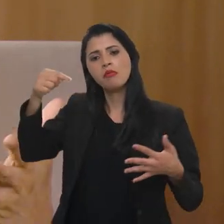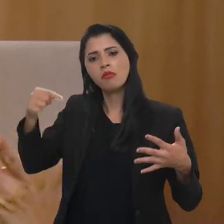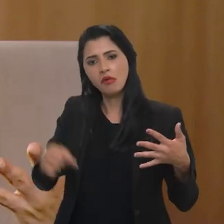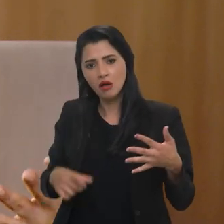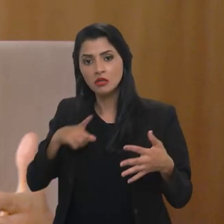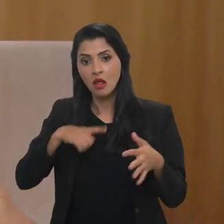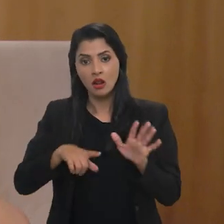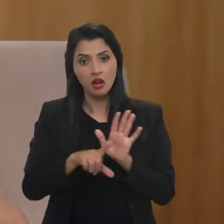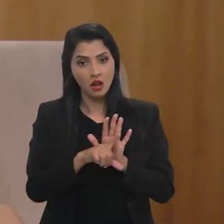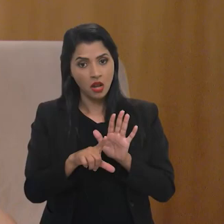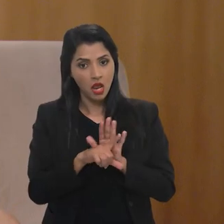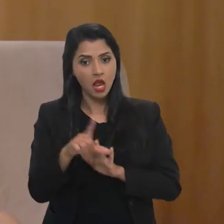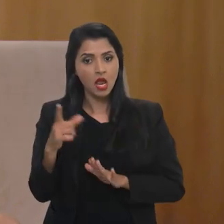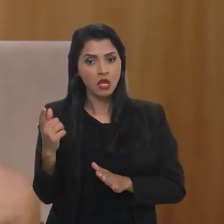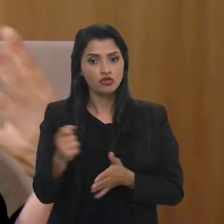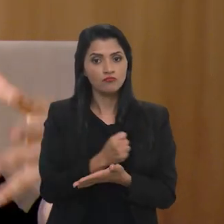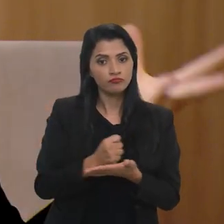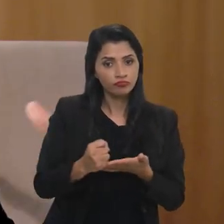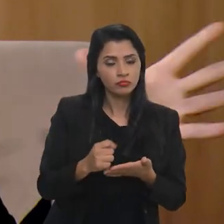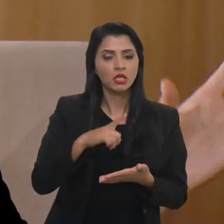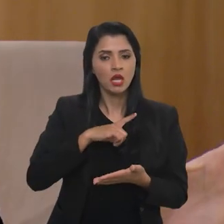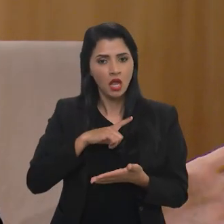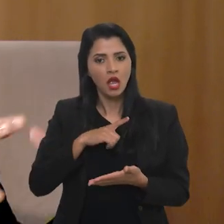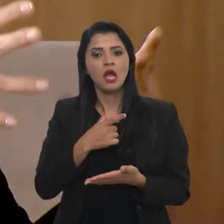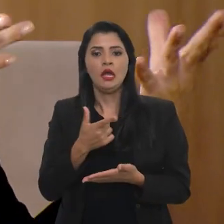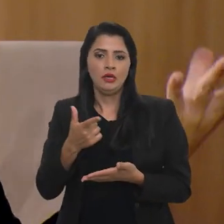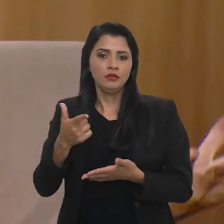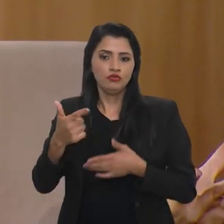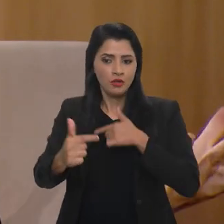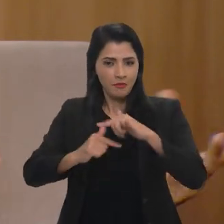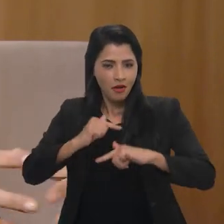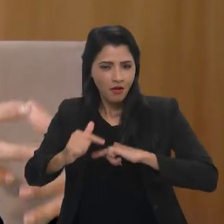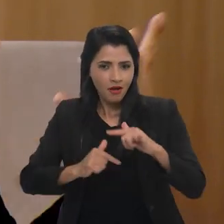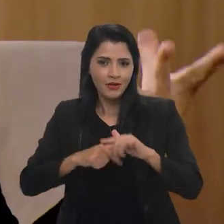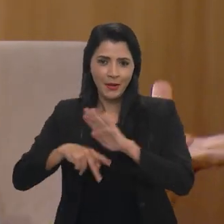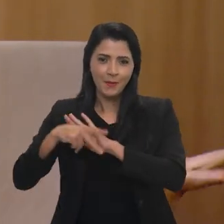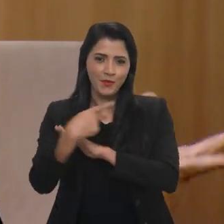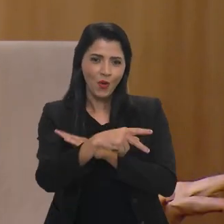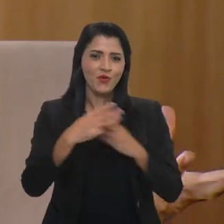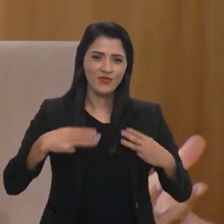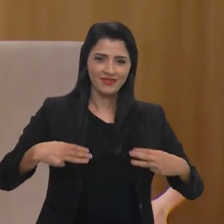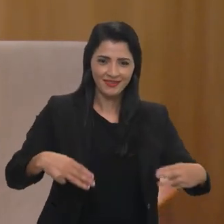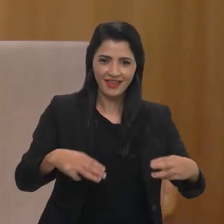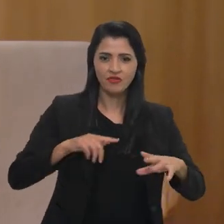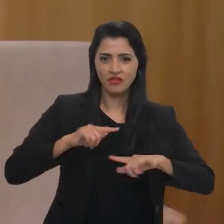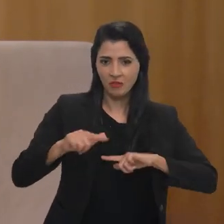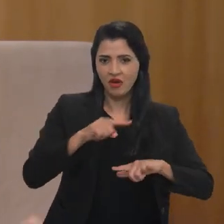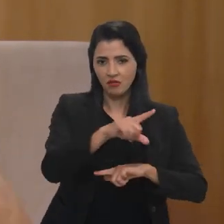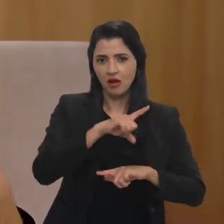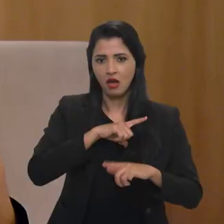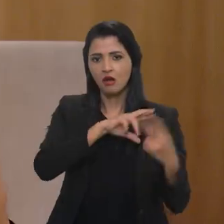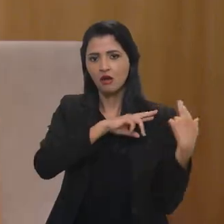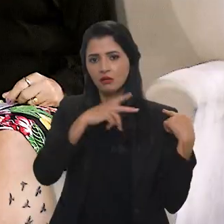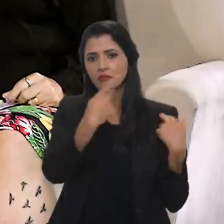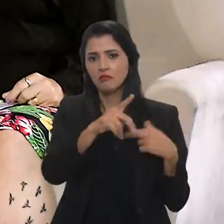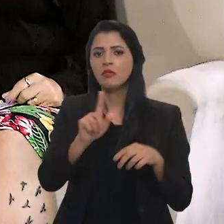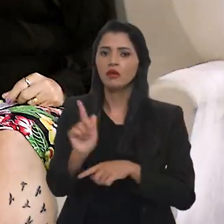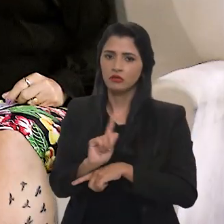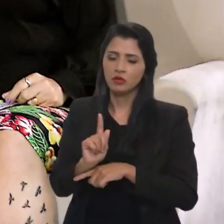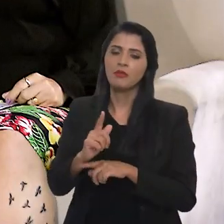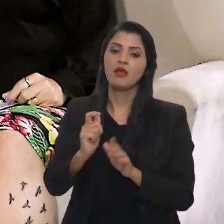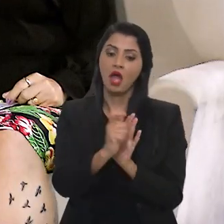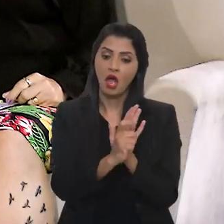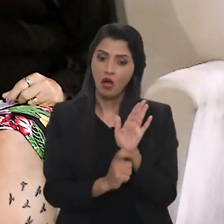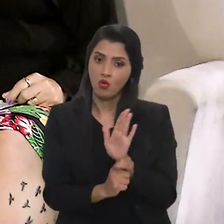Tem tantas as questões legais em relação a vínculos, questões trabalhistas, mesmo que é mais a função lá do Ministério do Trabalho, emprego, mas tem essas questões da